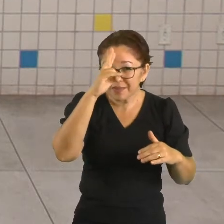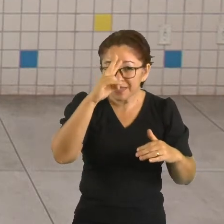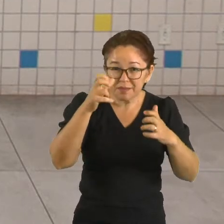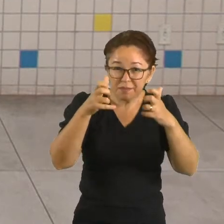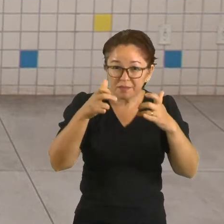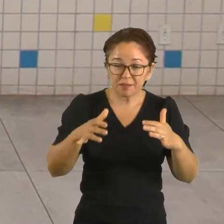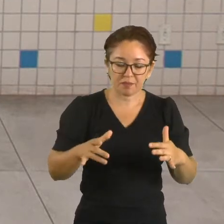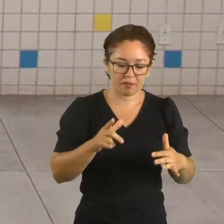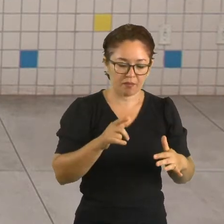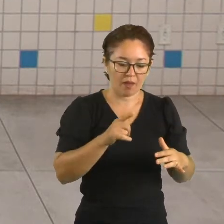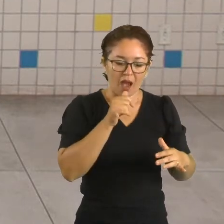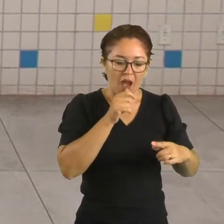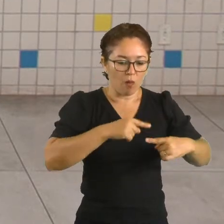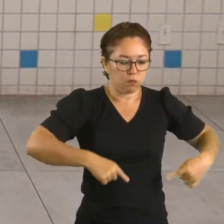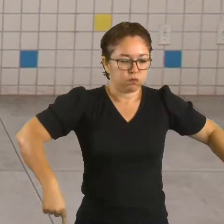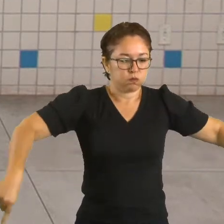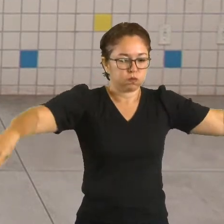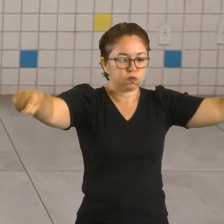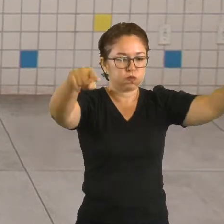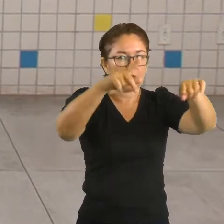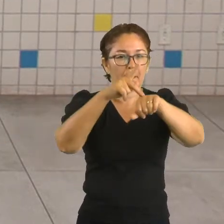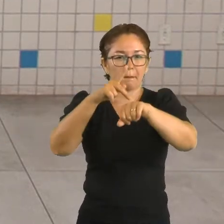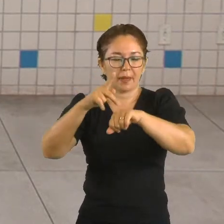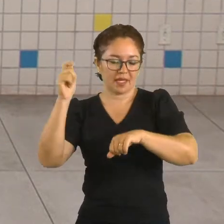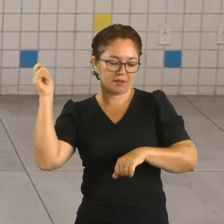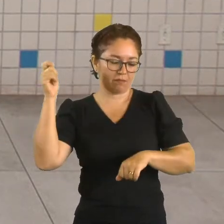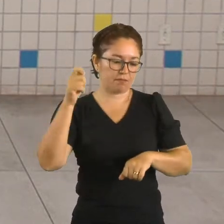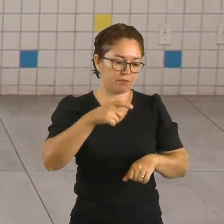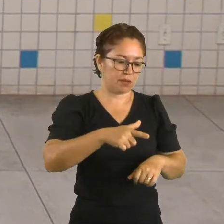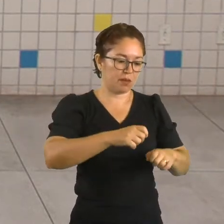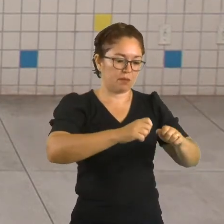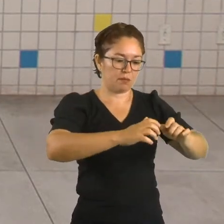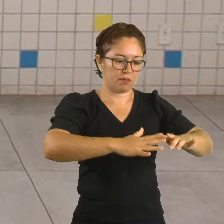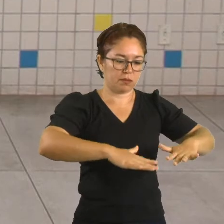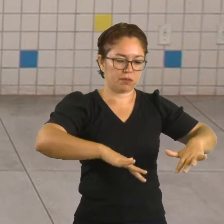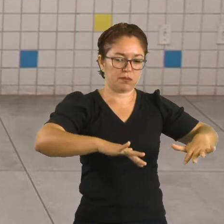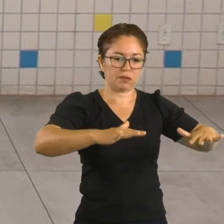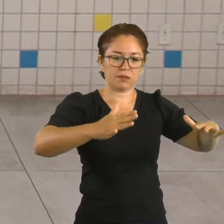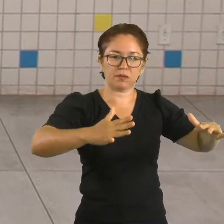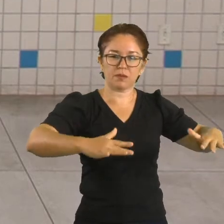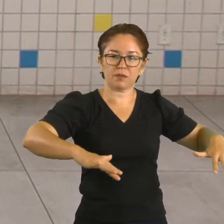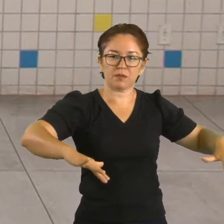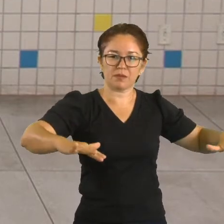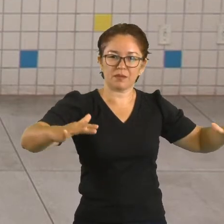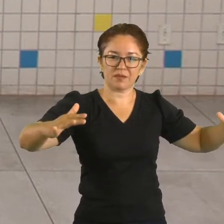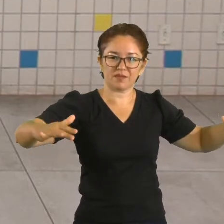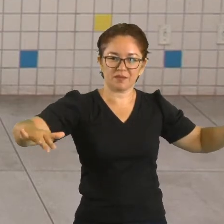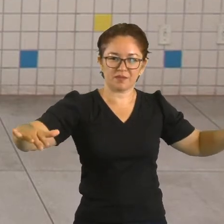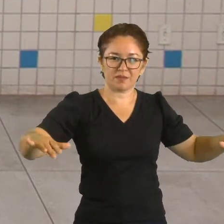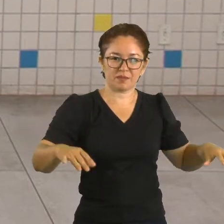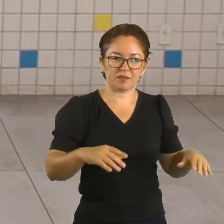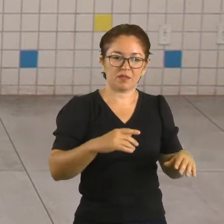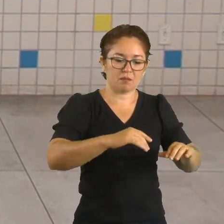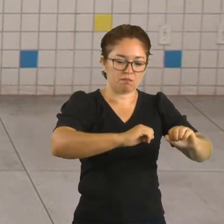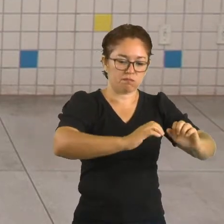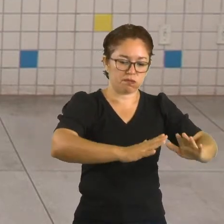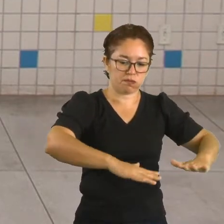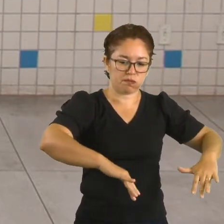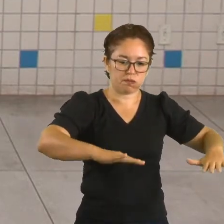aula. A gente pega uma pedrinha, joga no meio do lago, a gente vai formar ondas, tá? E são chamadas de ondas bidimensionais.